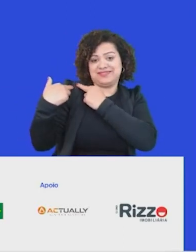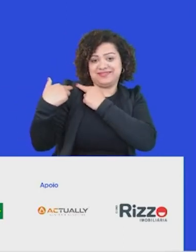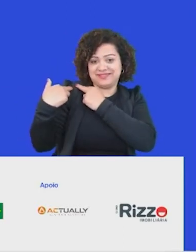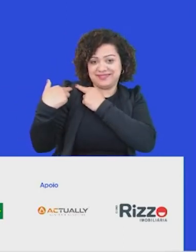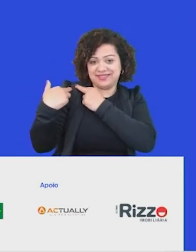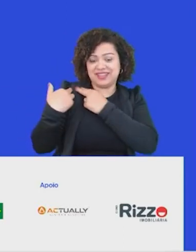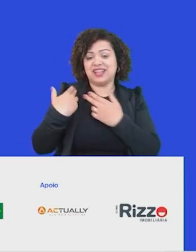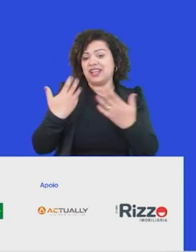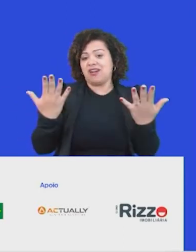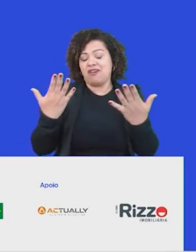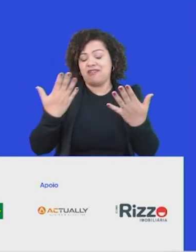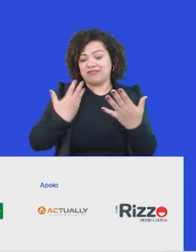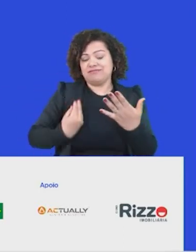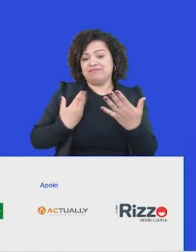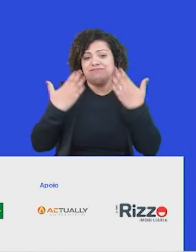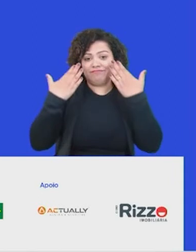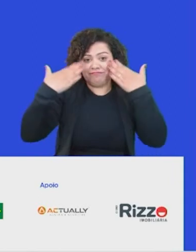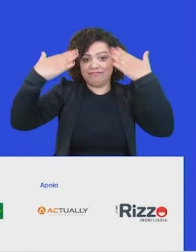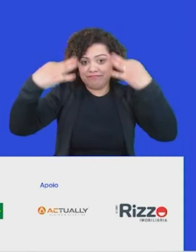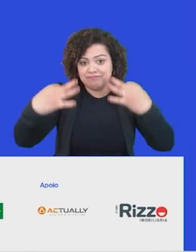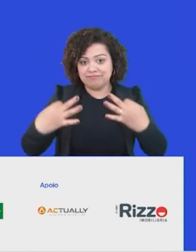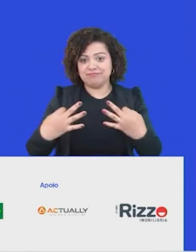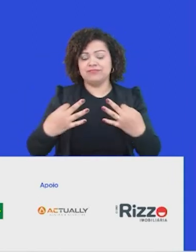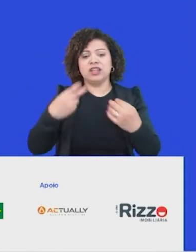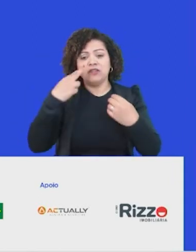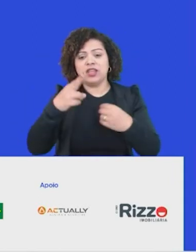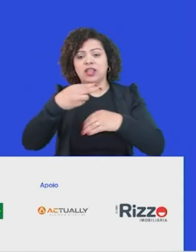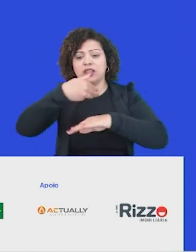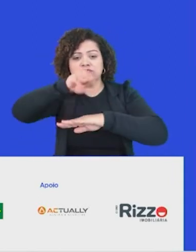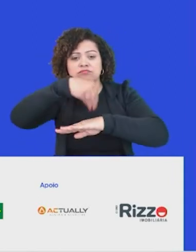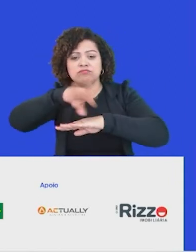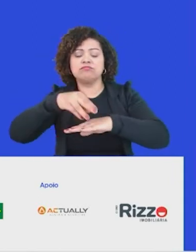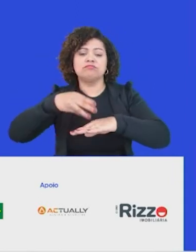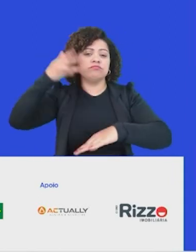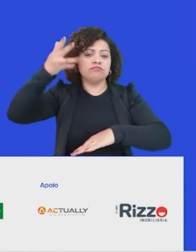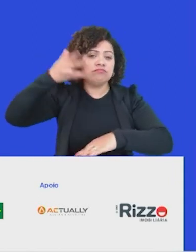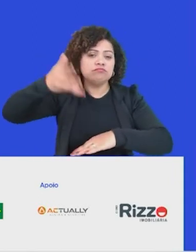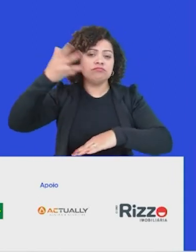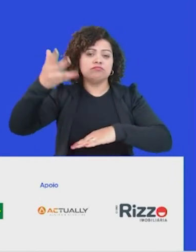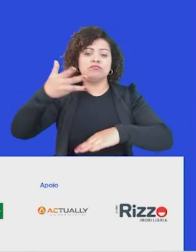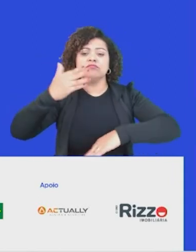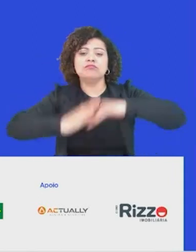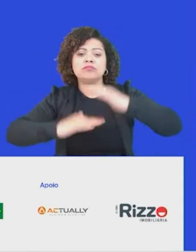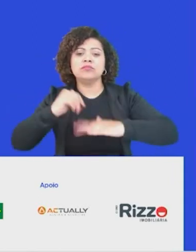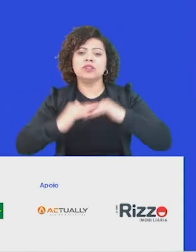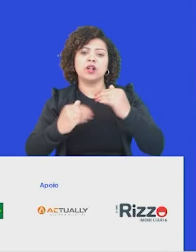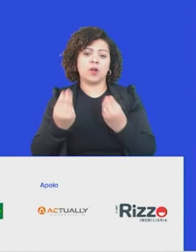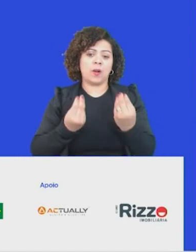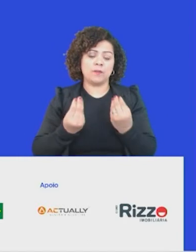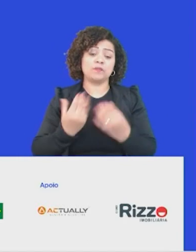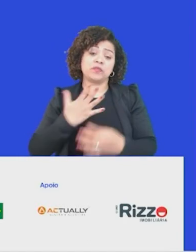era da transparência o acionar, o discurso e a prática empresarial. E eu gosto muito de situar dessa